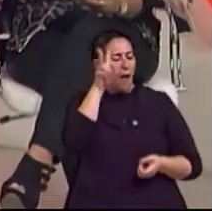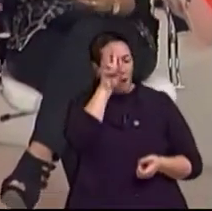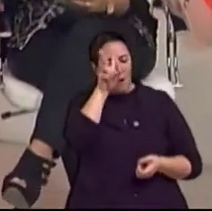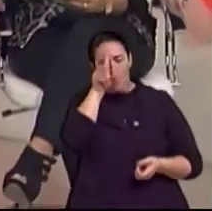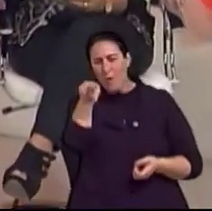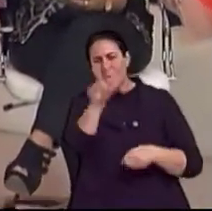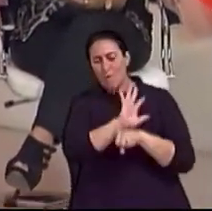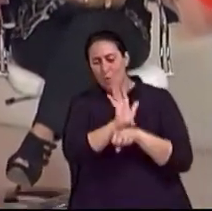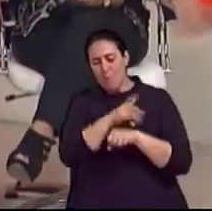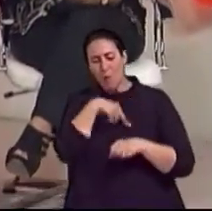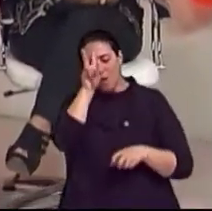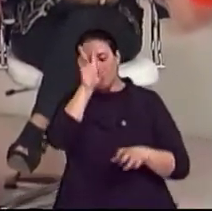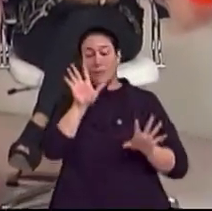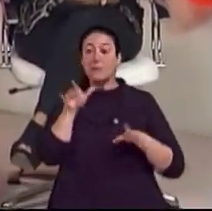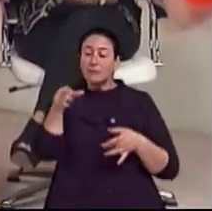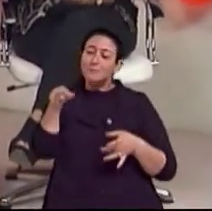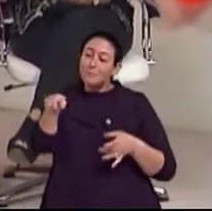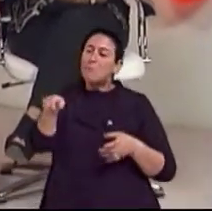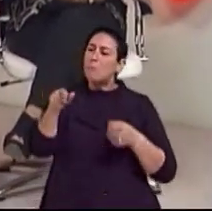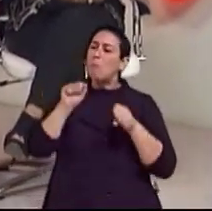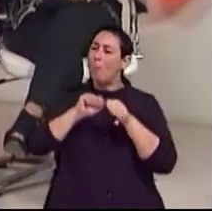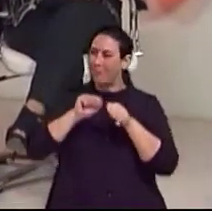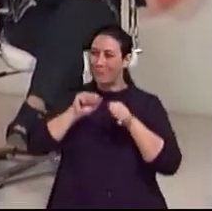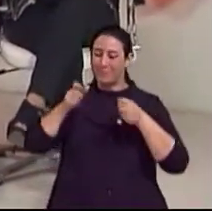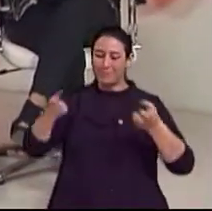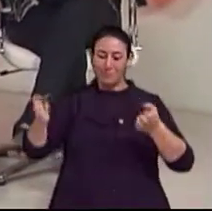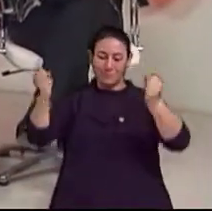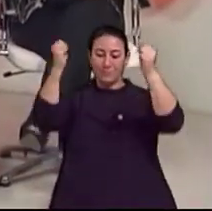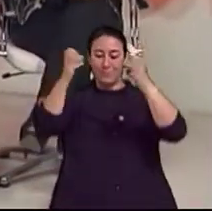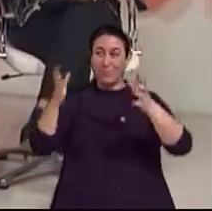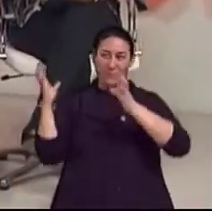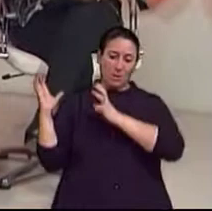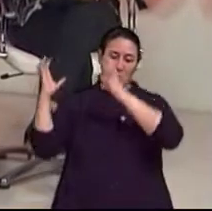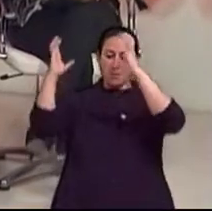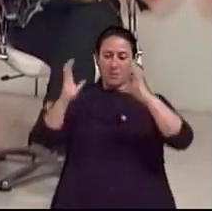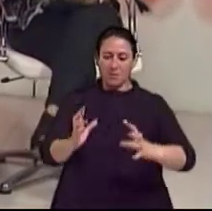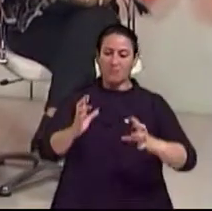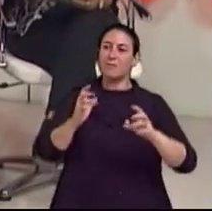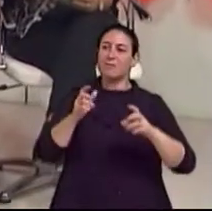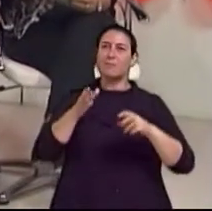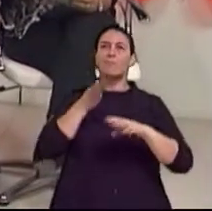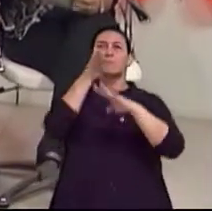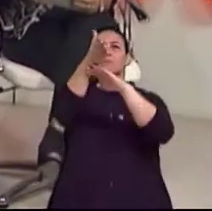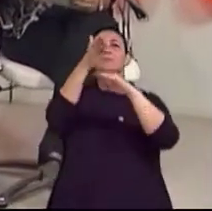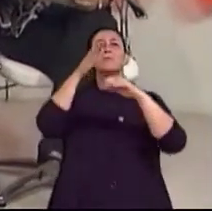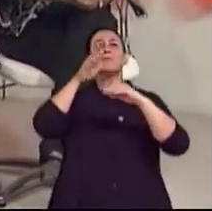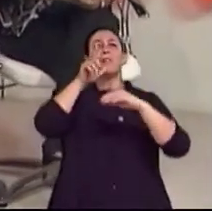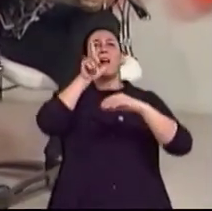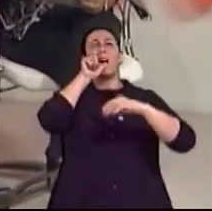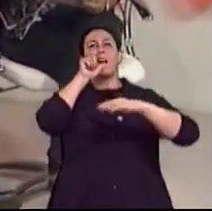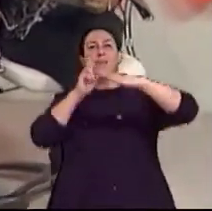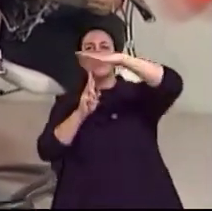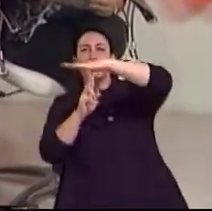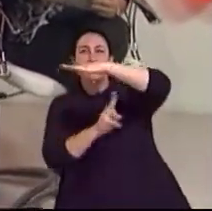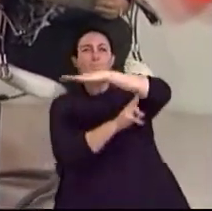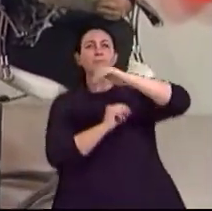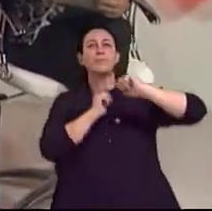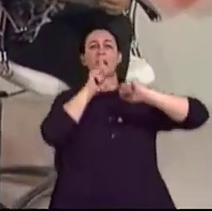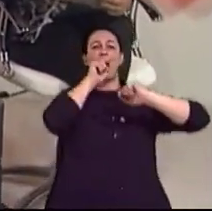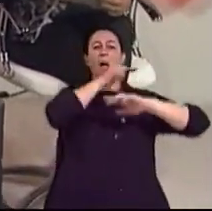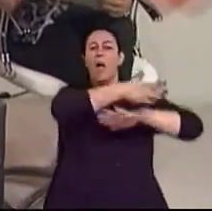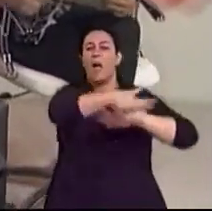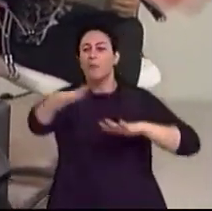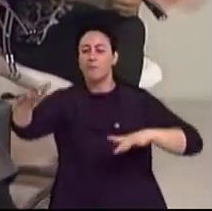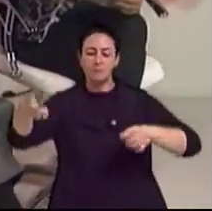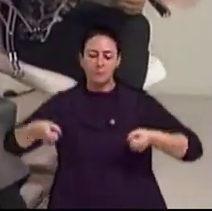corria com ele na cadeira de roda, levava nas pontes, na beira do rio, e falava com ele